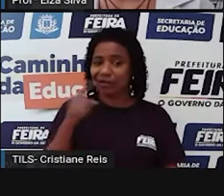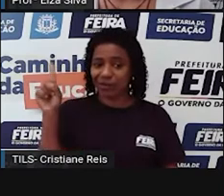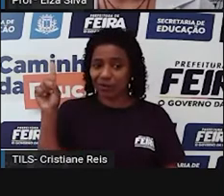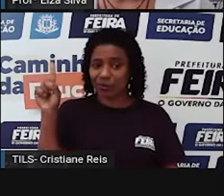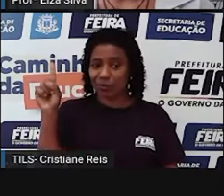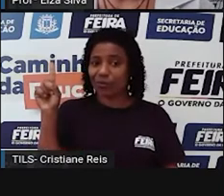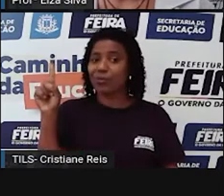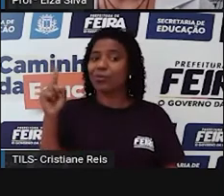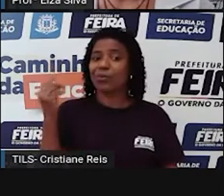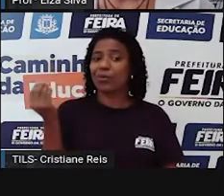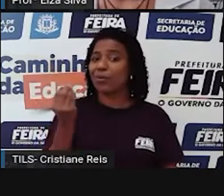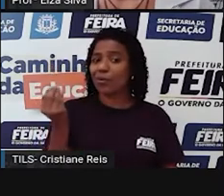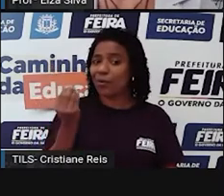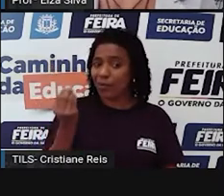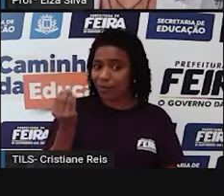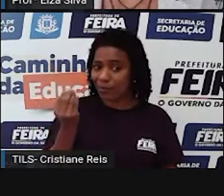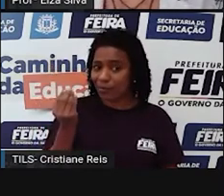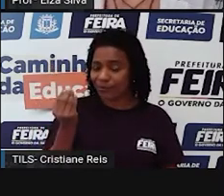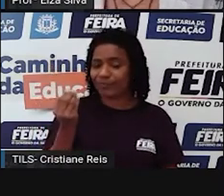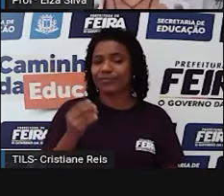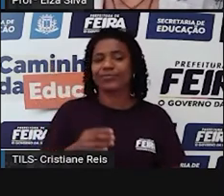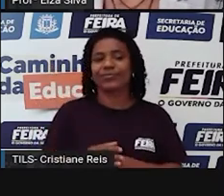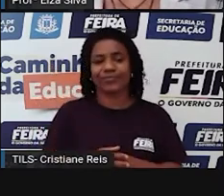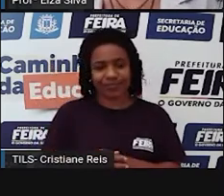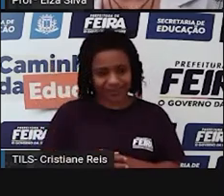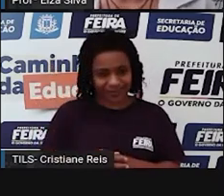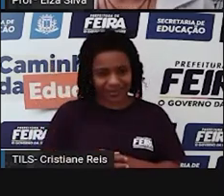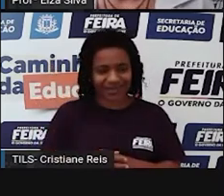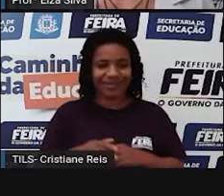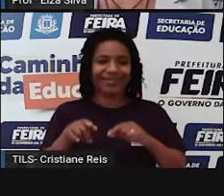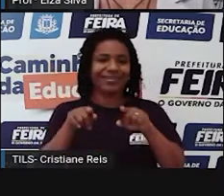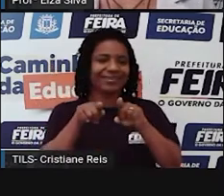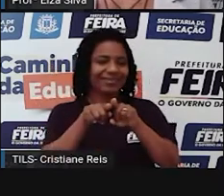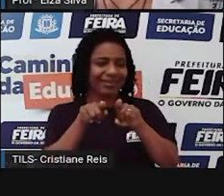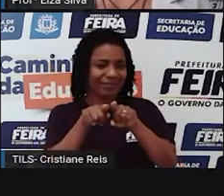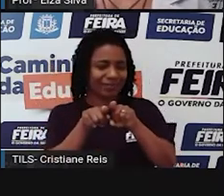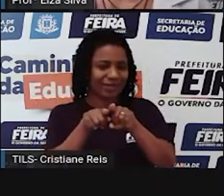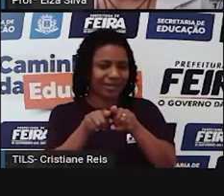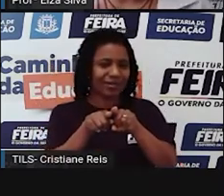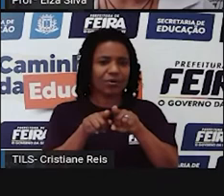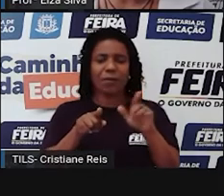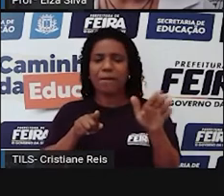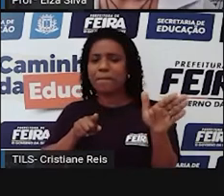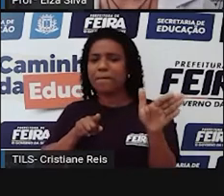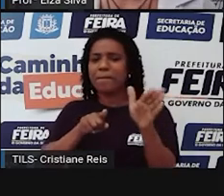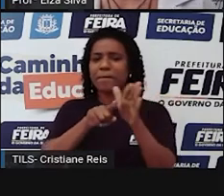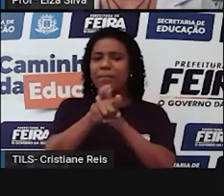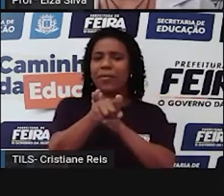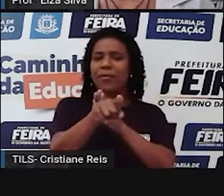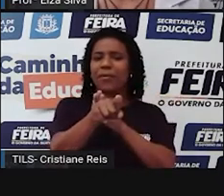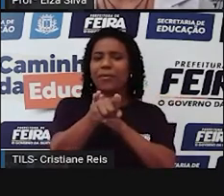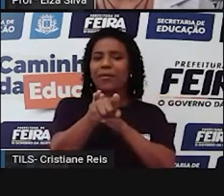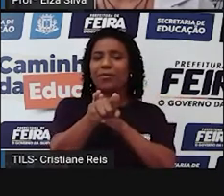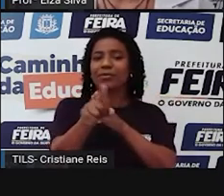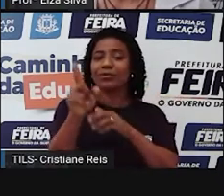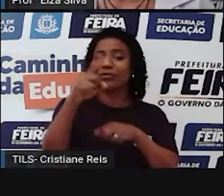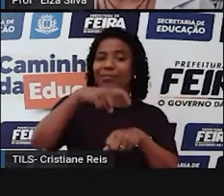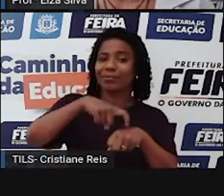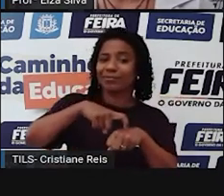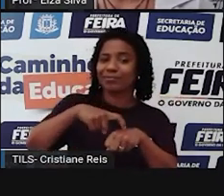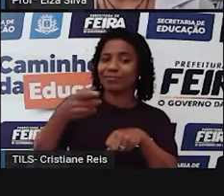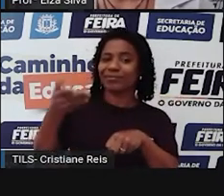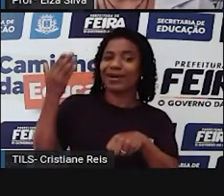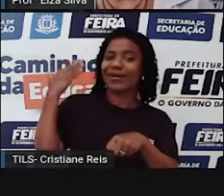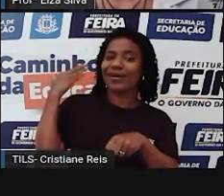acontecimento? E como também eu posso elaborar uma pergunta utilizando o simple past